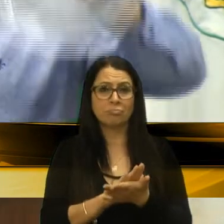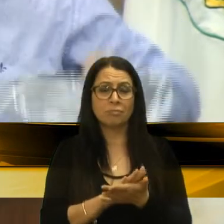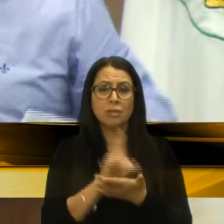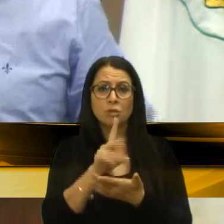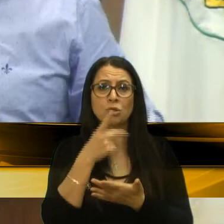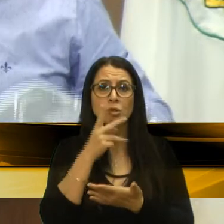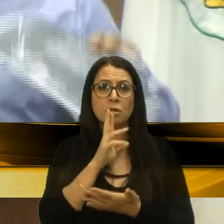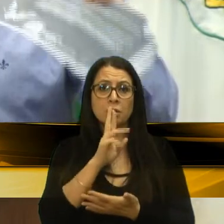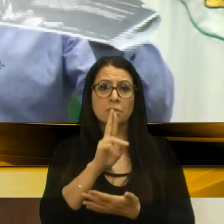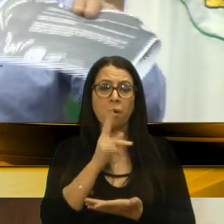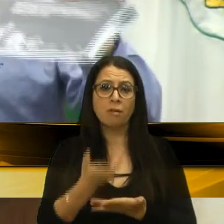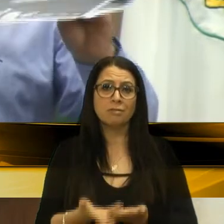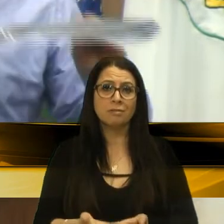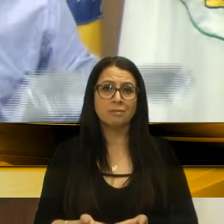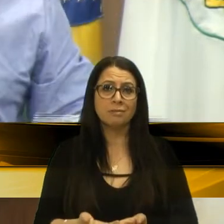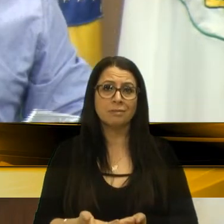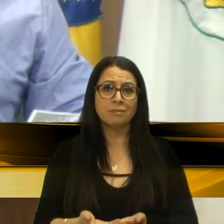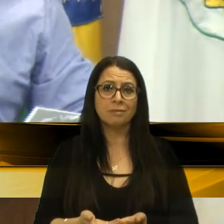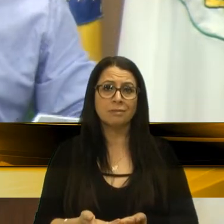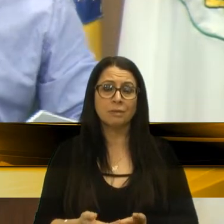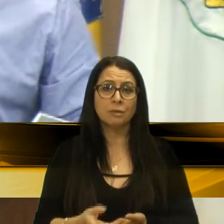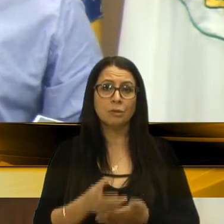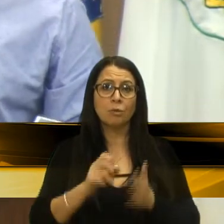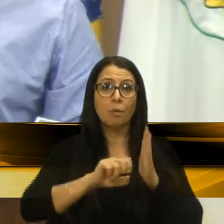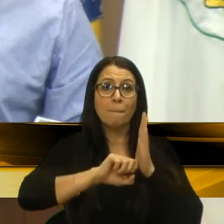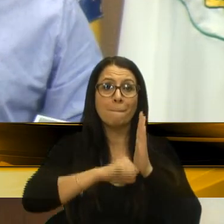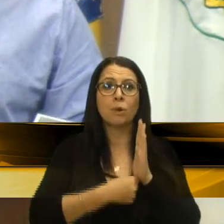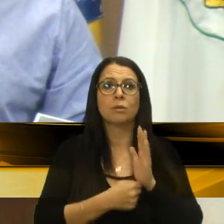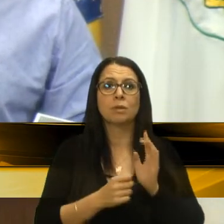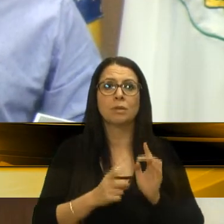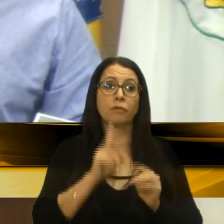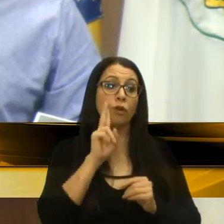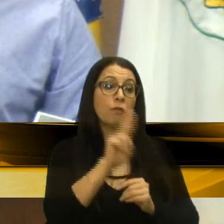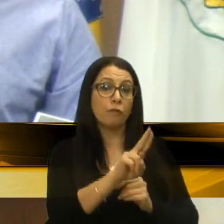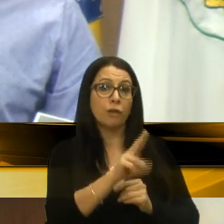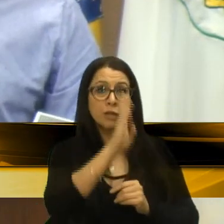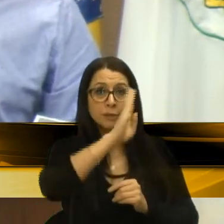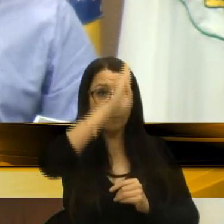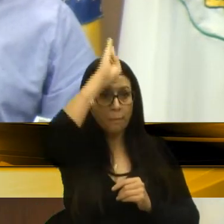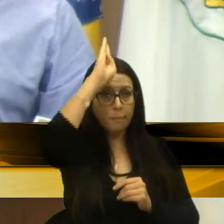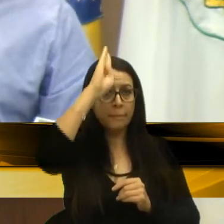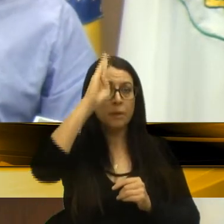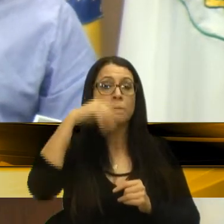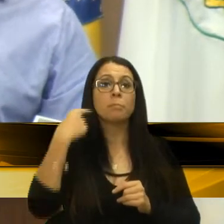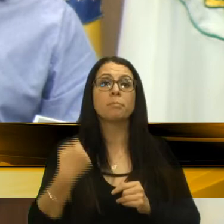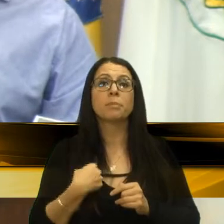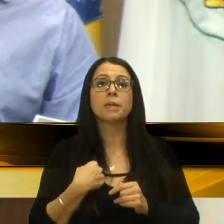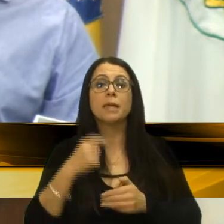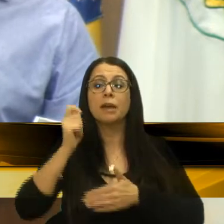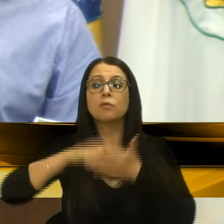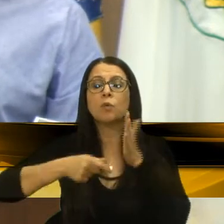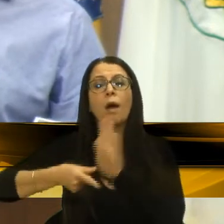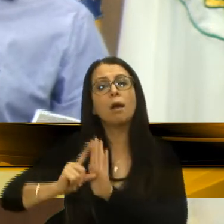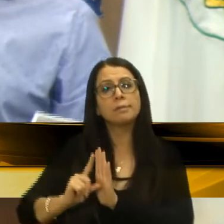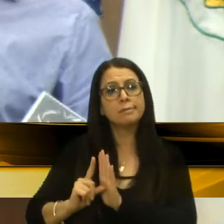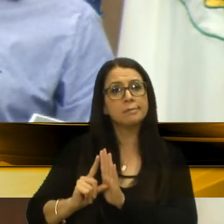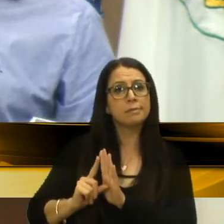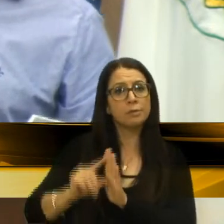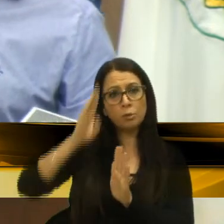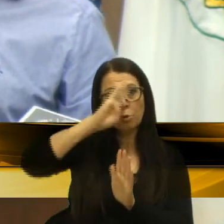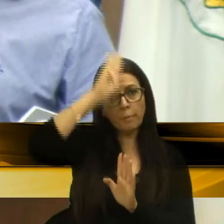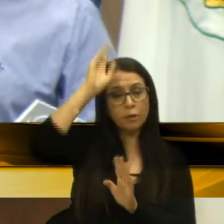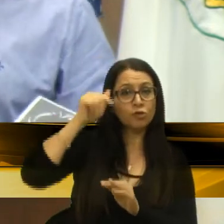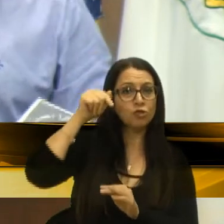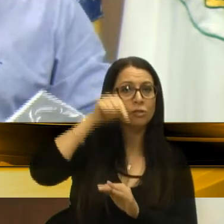nas respostas. Quanto à interdição, vão lá ver com os bombeiros. Mas quem notificou antes dos bombeiros